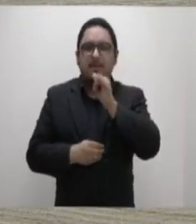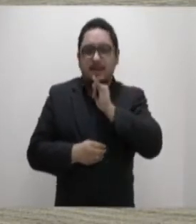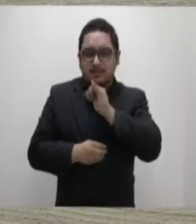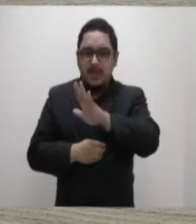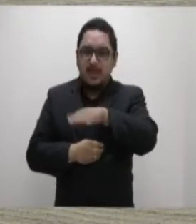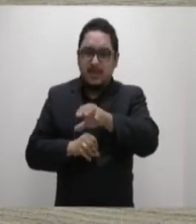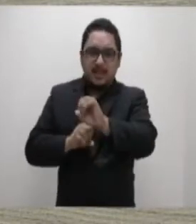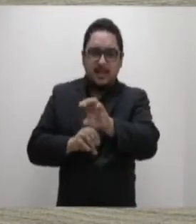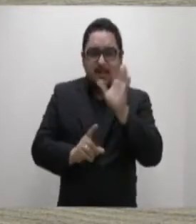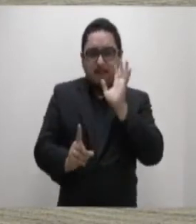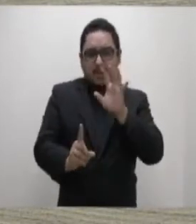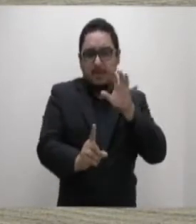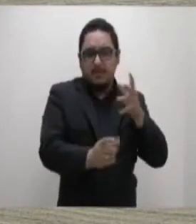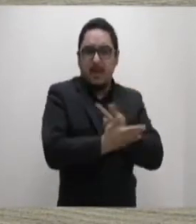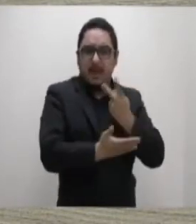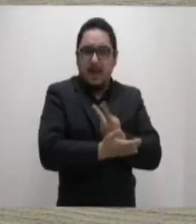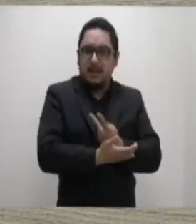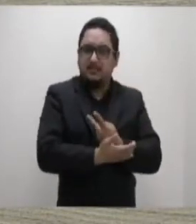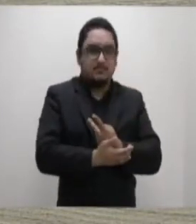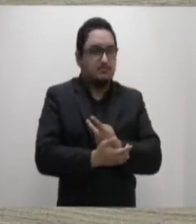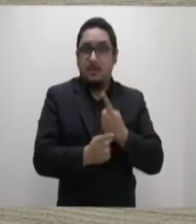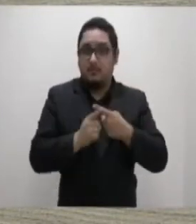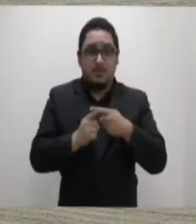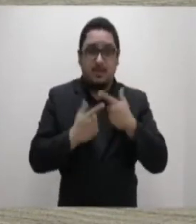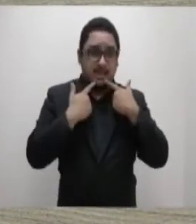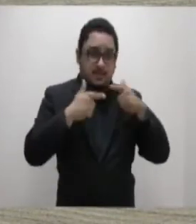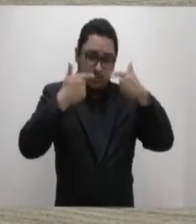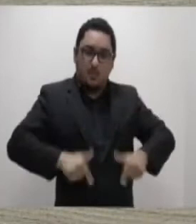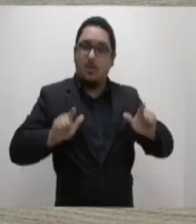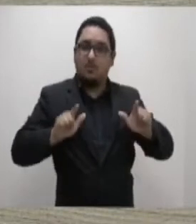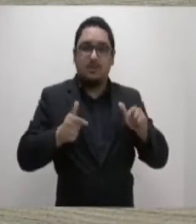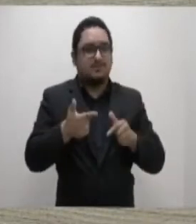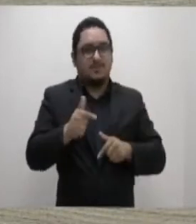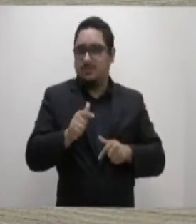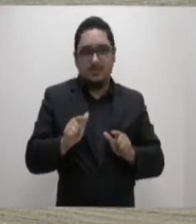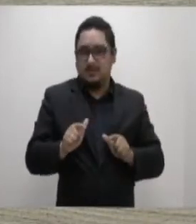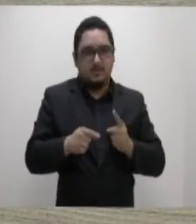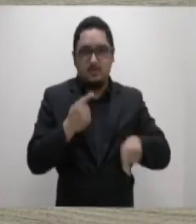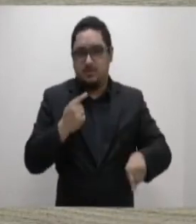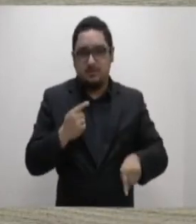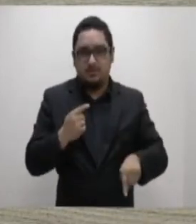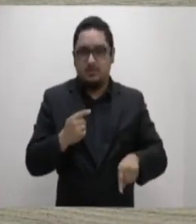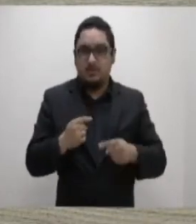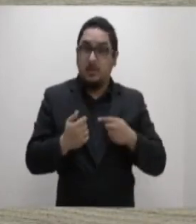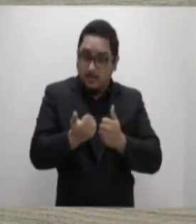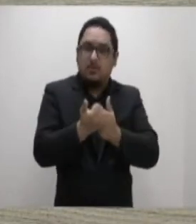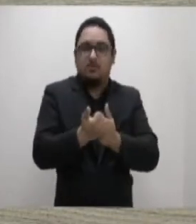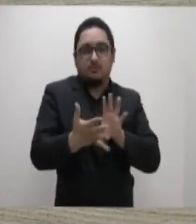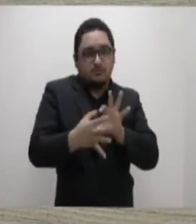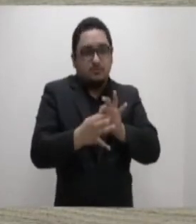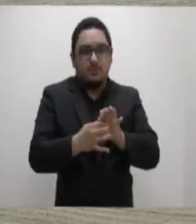serem influenciadas por algo que não existe, que não se pode. Então, contem com o meu apoio. Estamos juntos nessa luta.